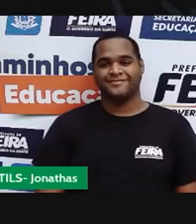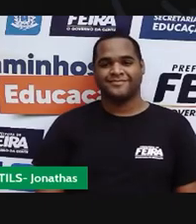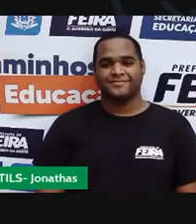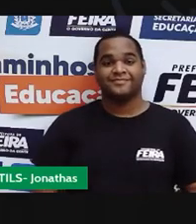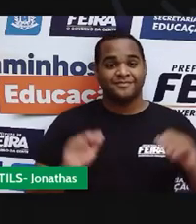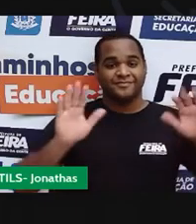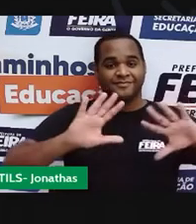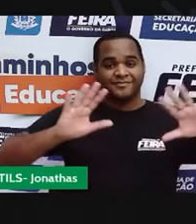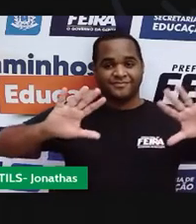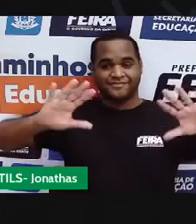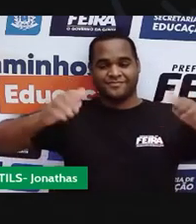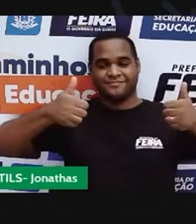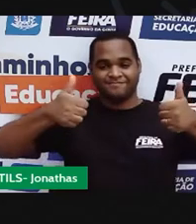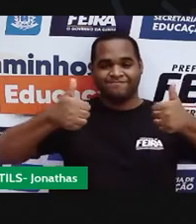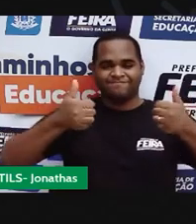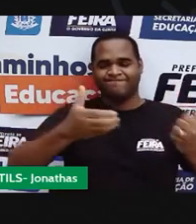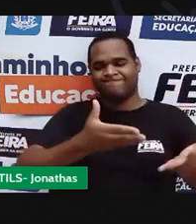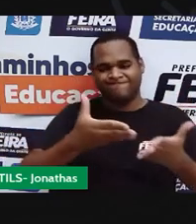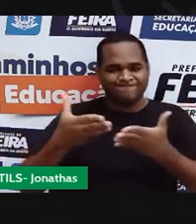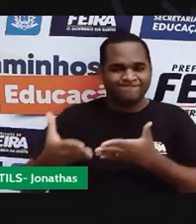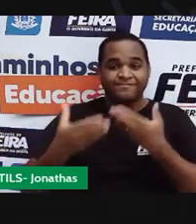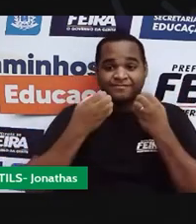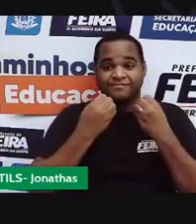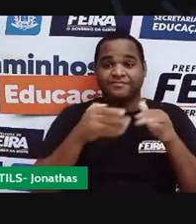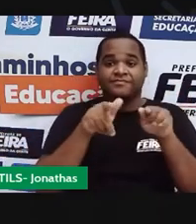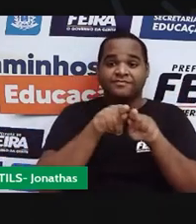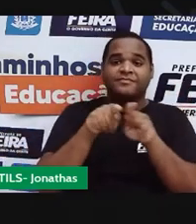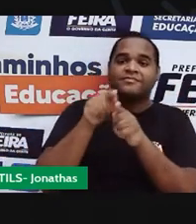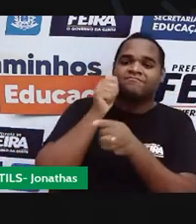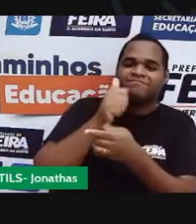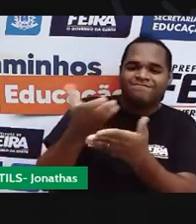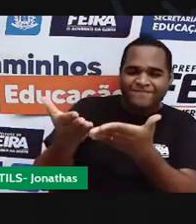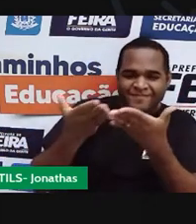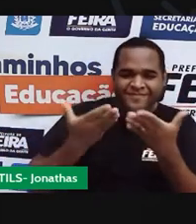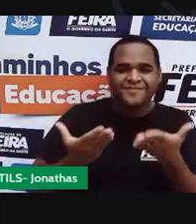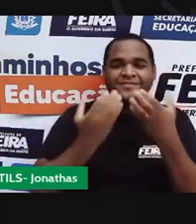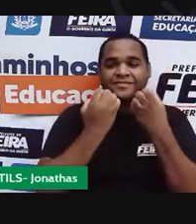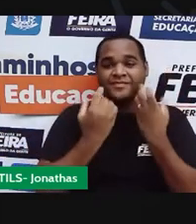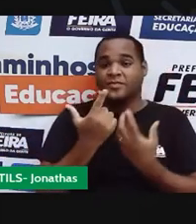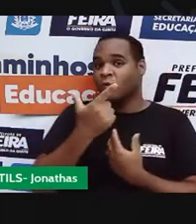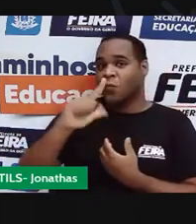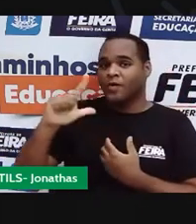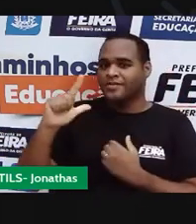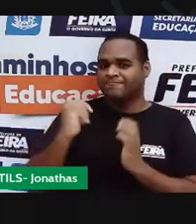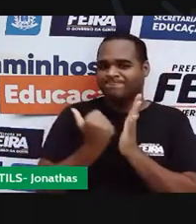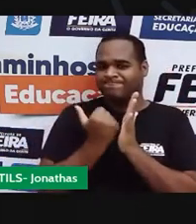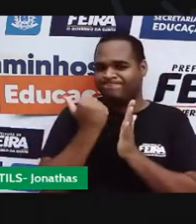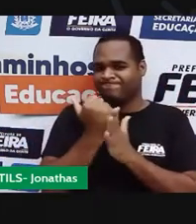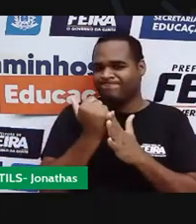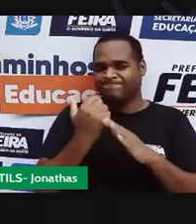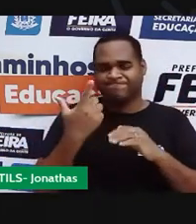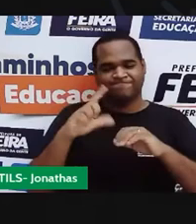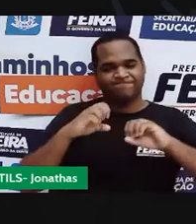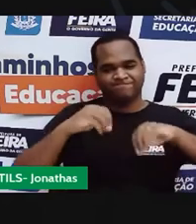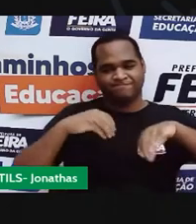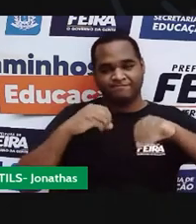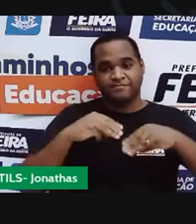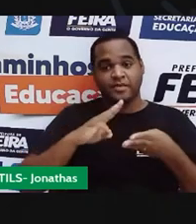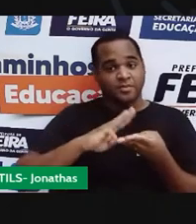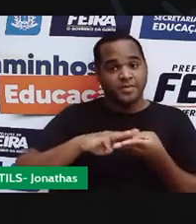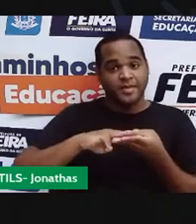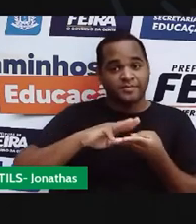Olá, sejam bem-vindos, sejam bem-vindas a mais uma aula, aula de